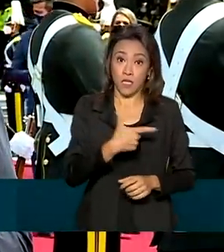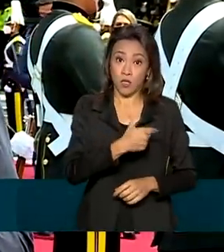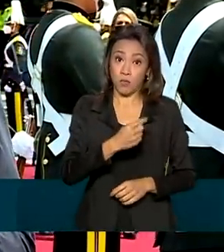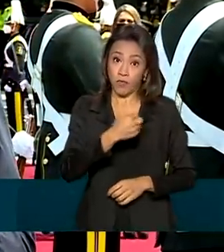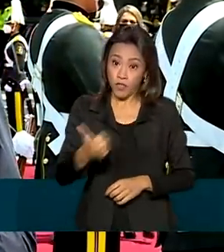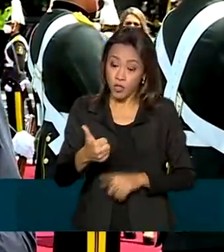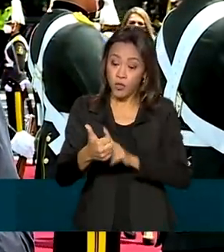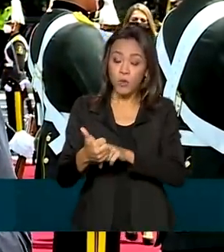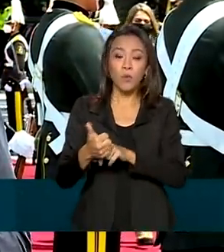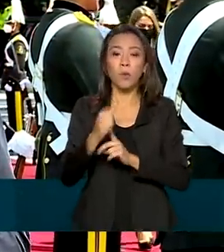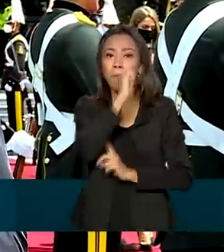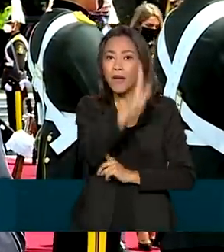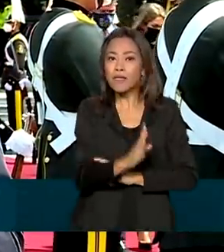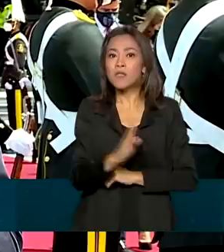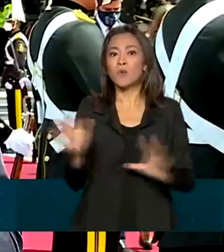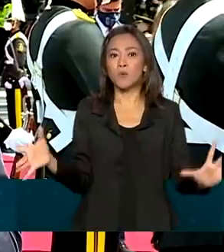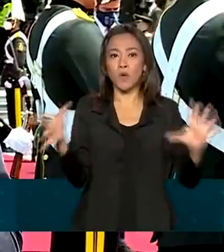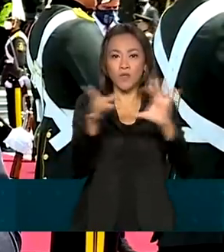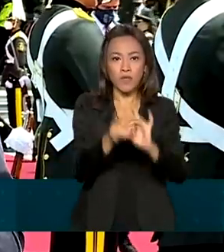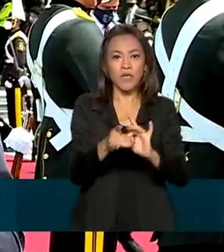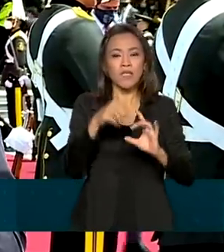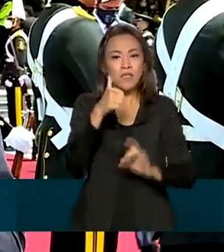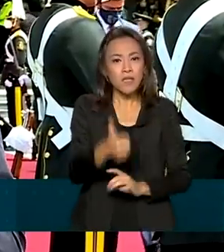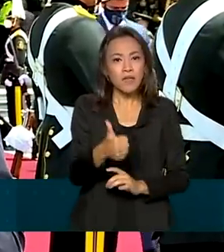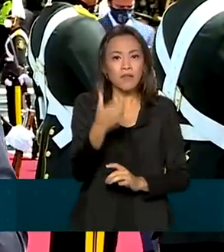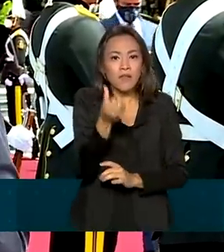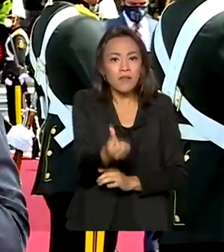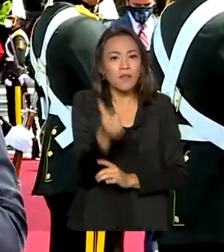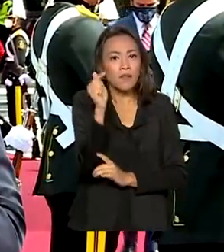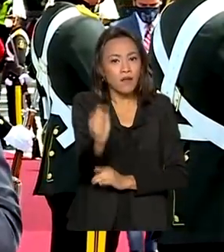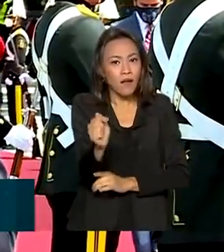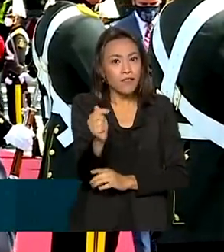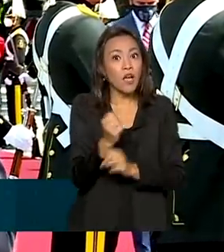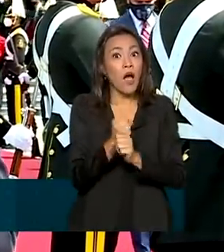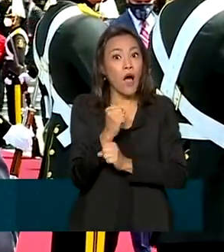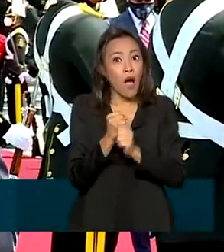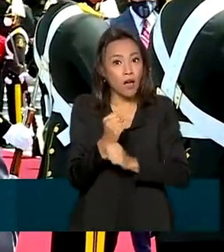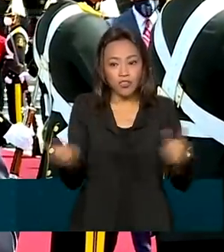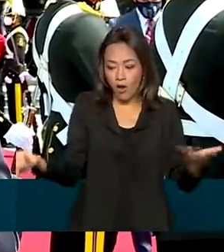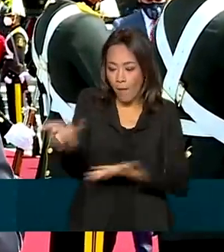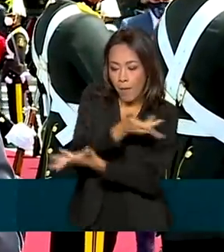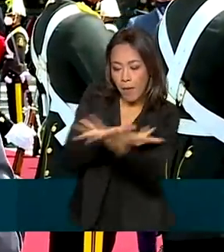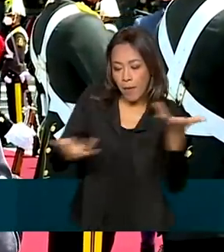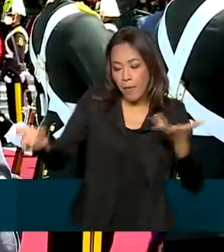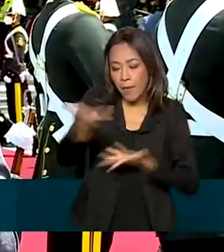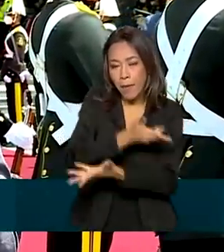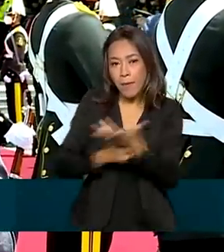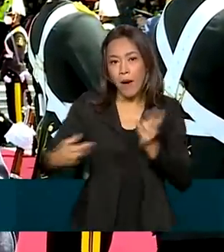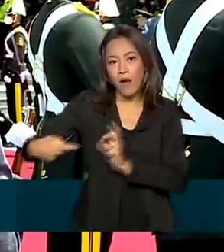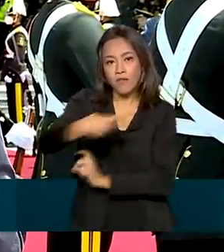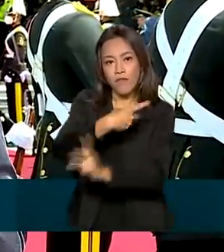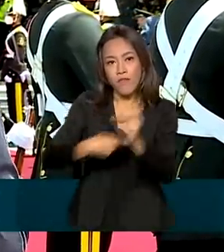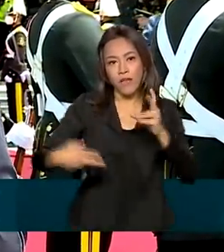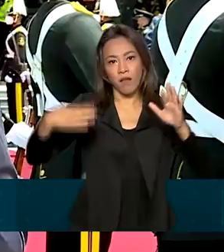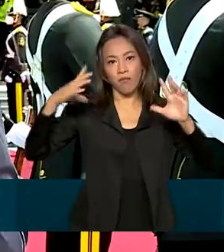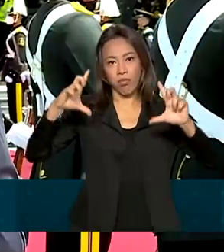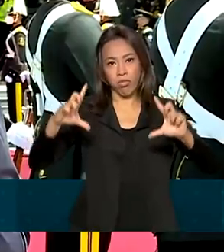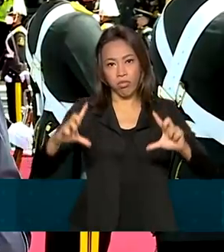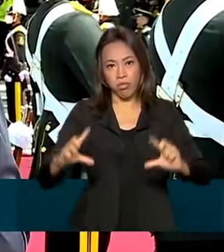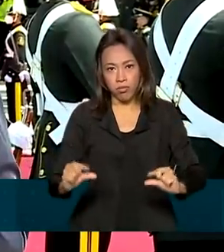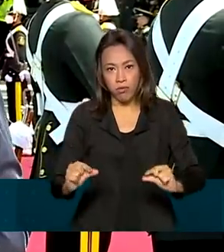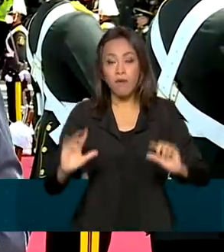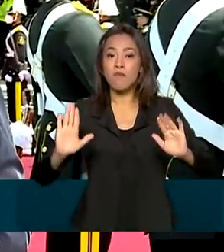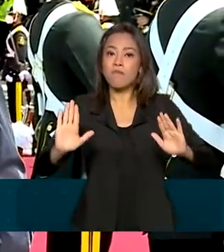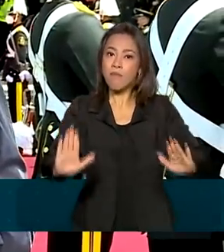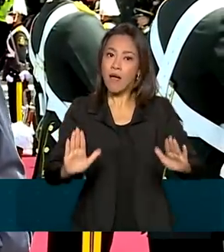177 anos de relações diplomáticas. Nos últimos anos, o comércio entre os dois países caiu, mas